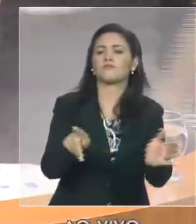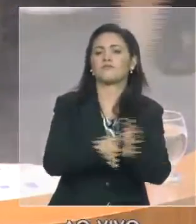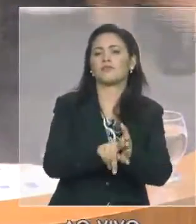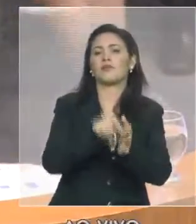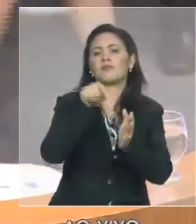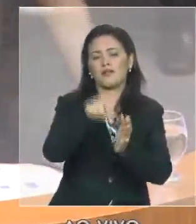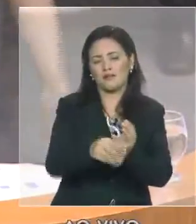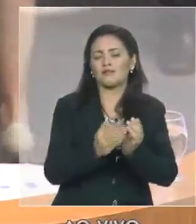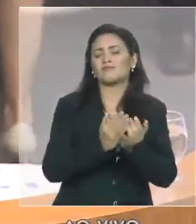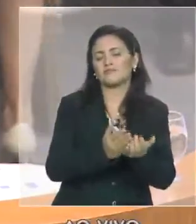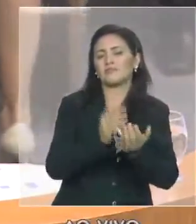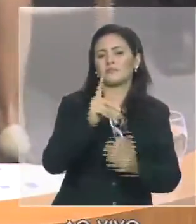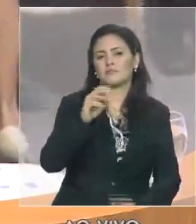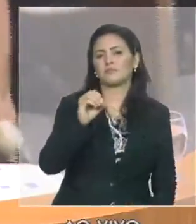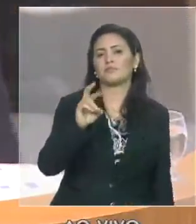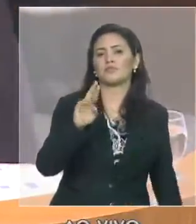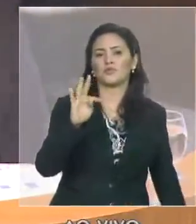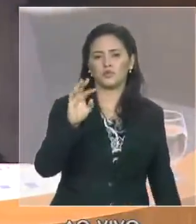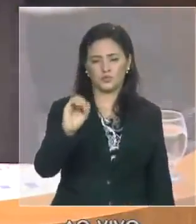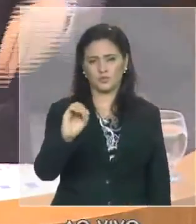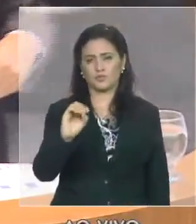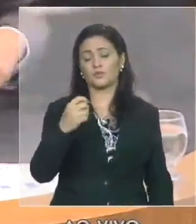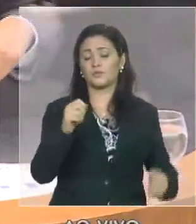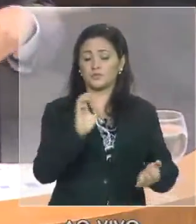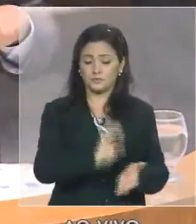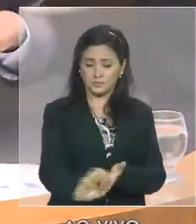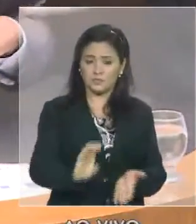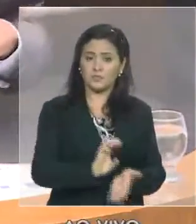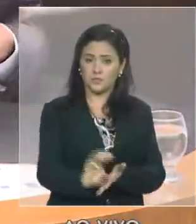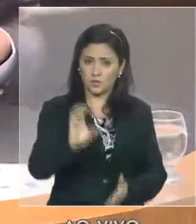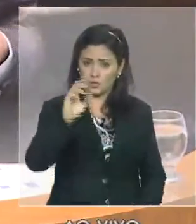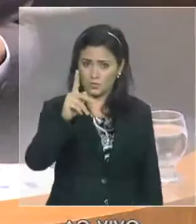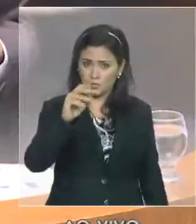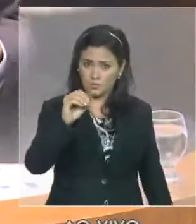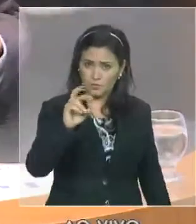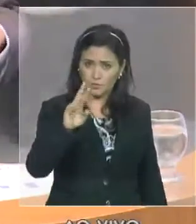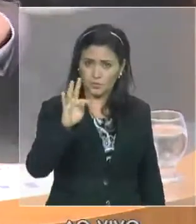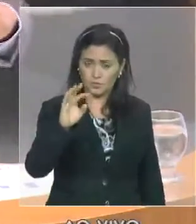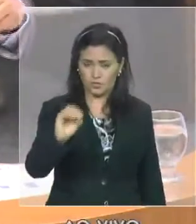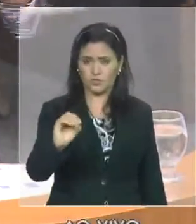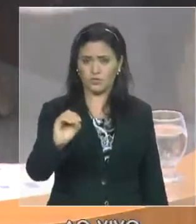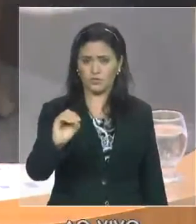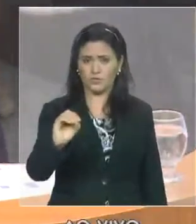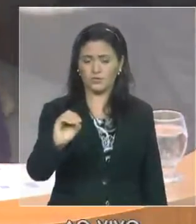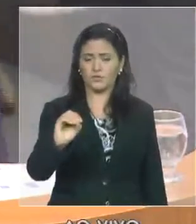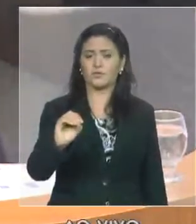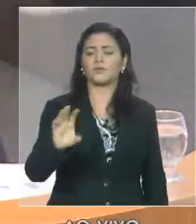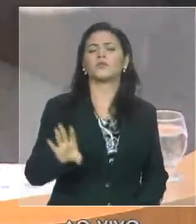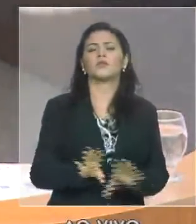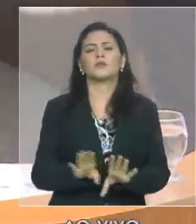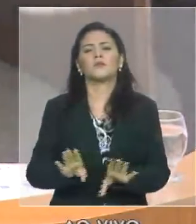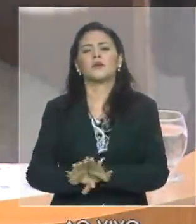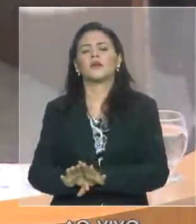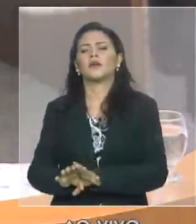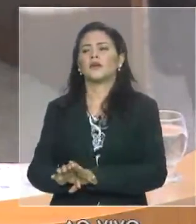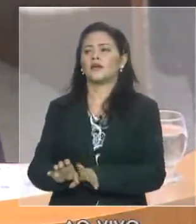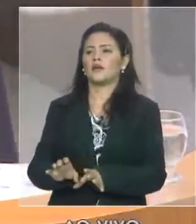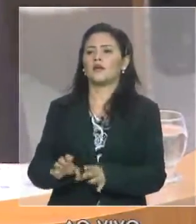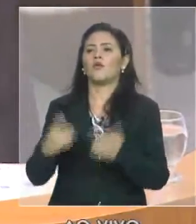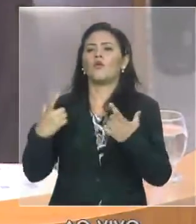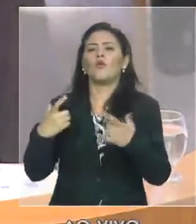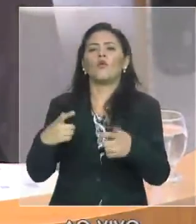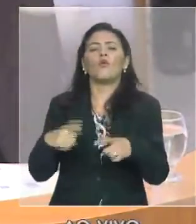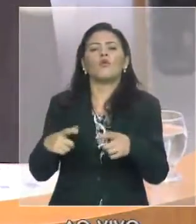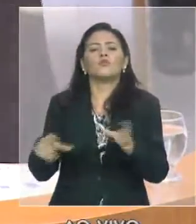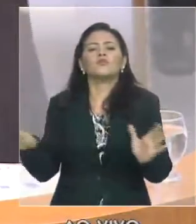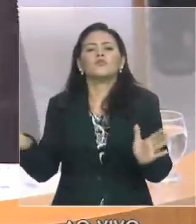faremos os investimentos no porto do Itaqui, no terminal da Ponta da Esfera, no terminal do Cujup e no porto de São